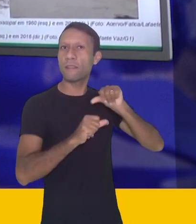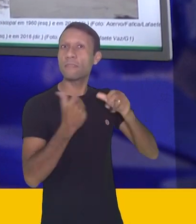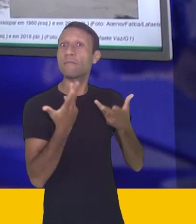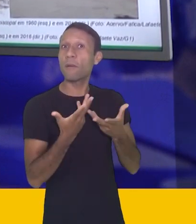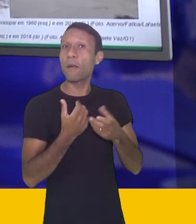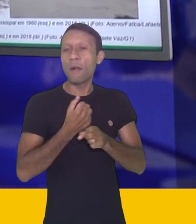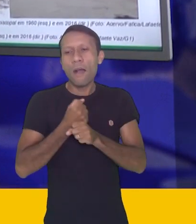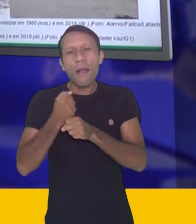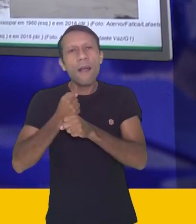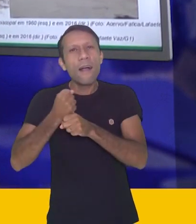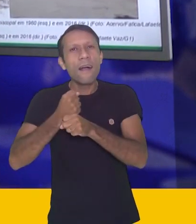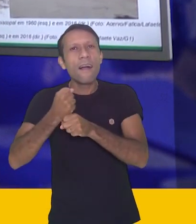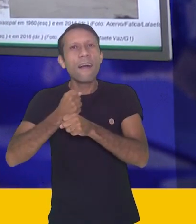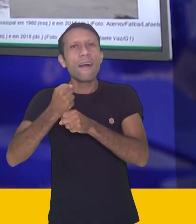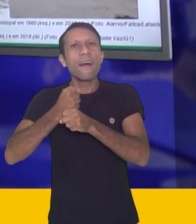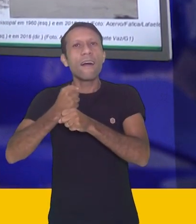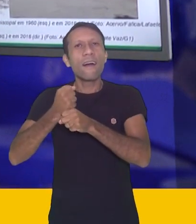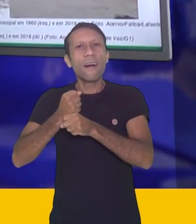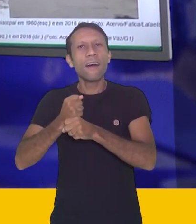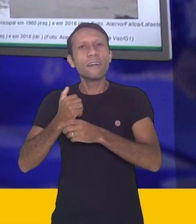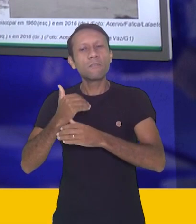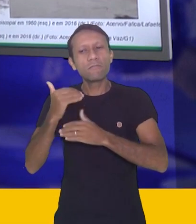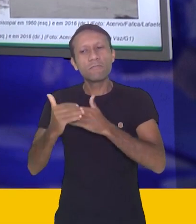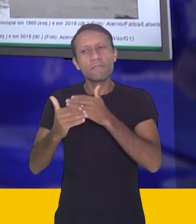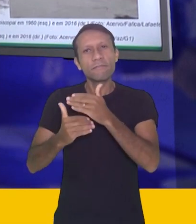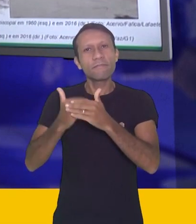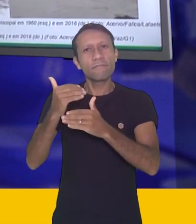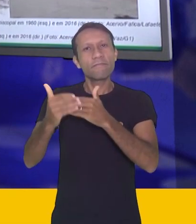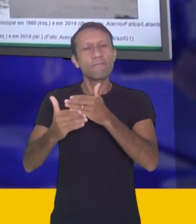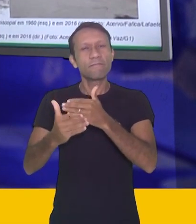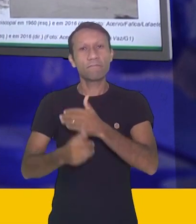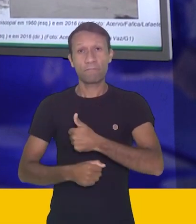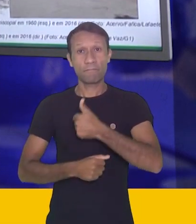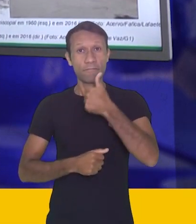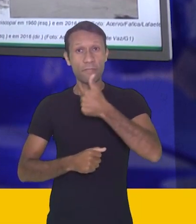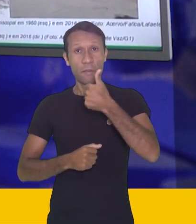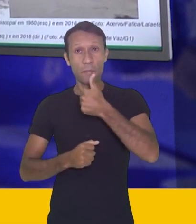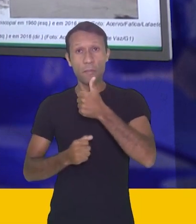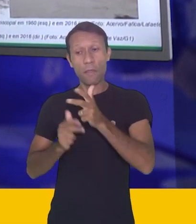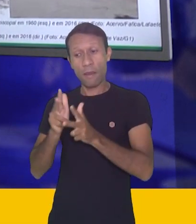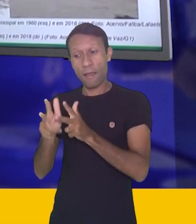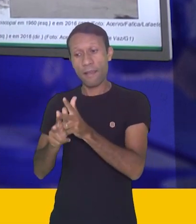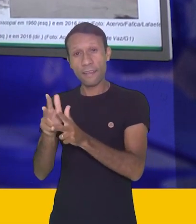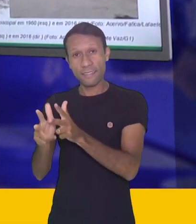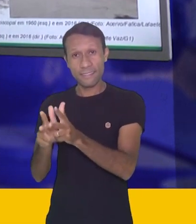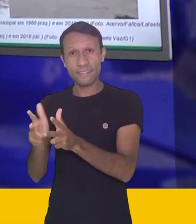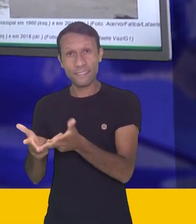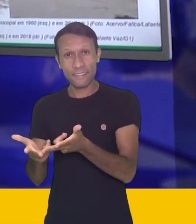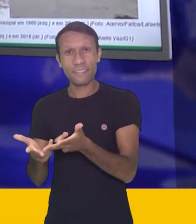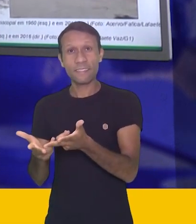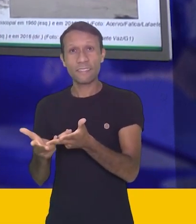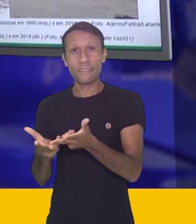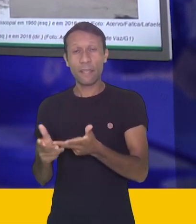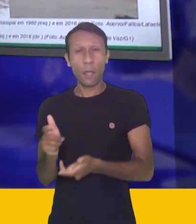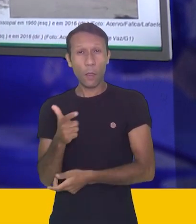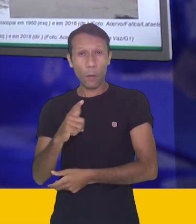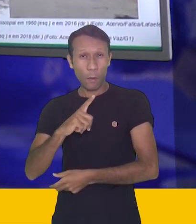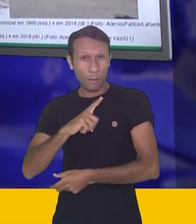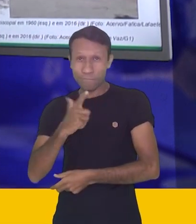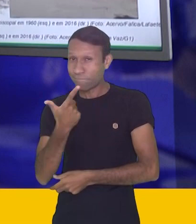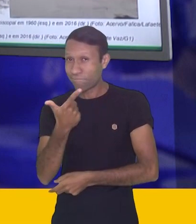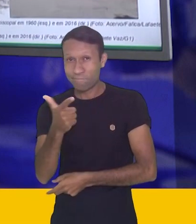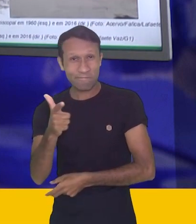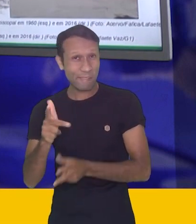tempo, tá? Primeiro, a estação ferroviária, a gente percebe que não existe mais trem, não existe mais